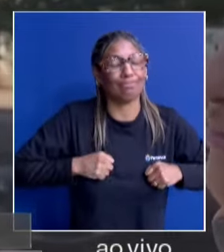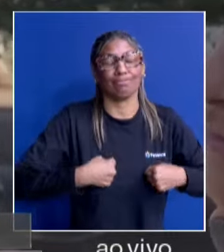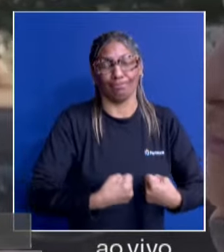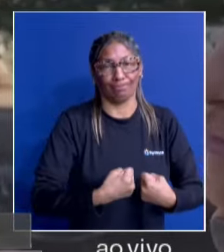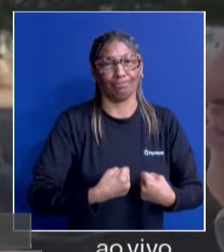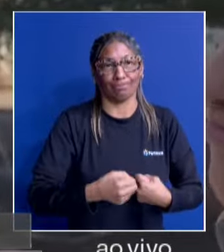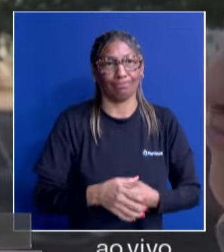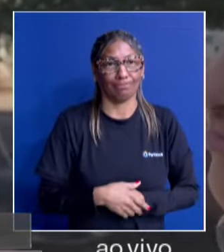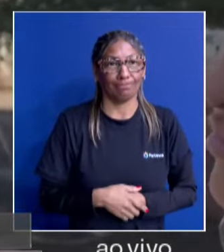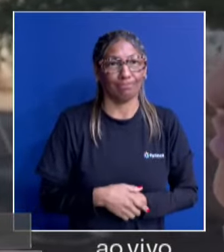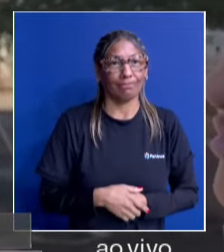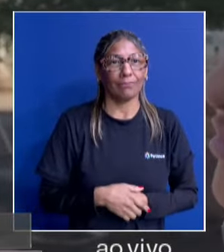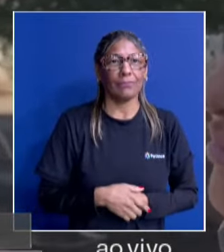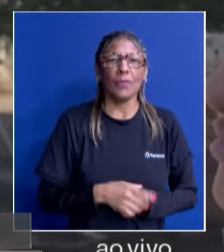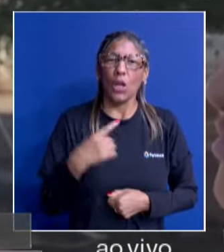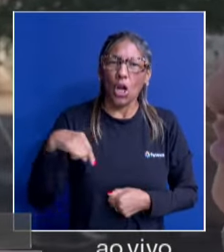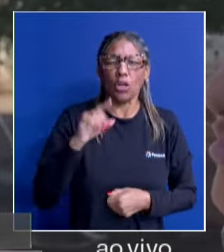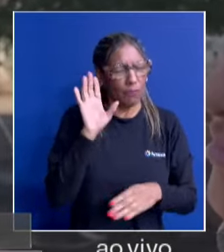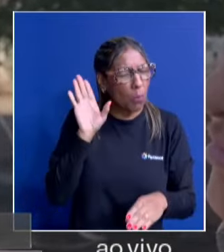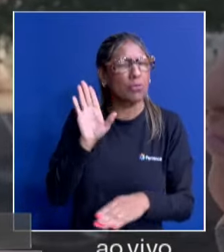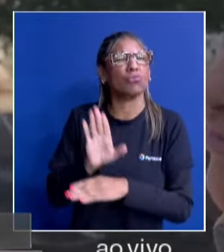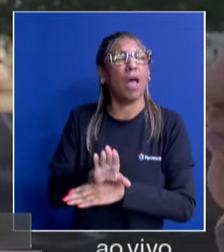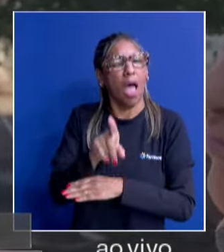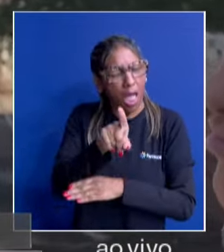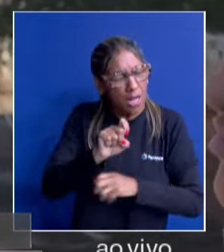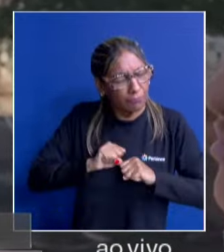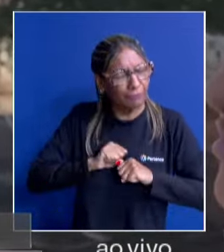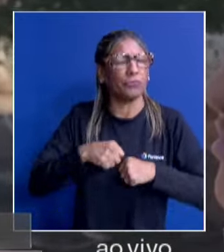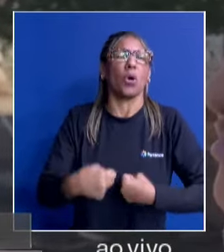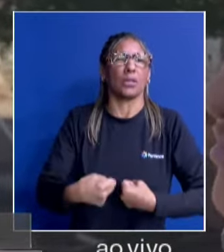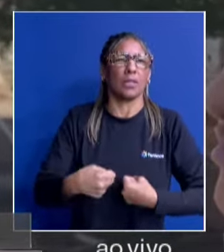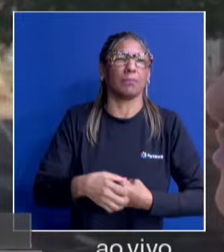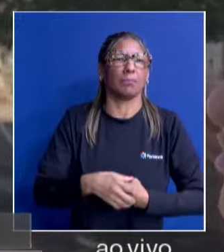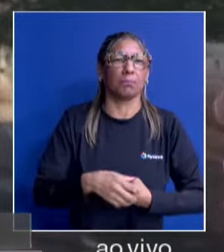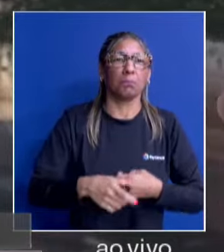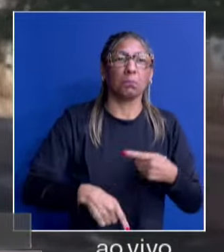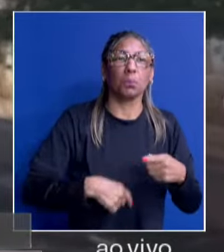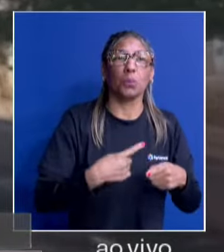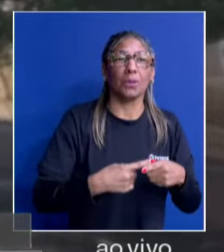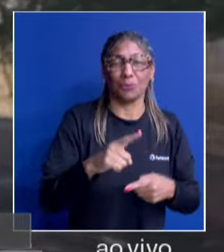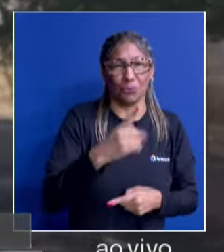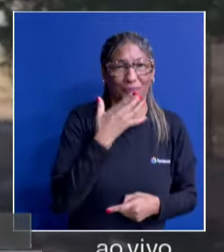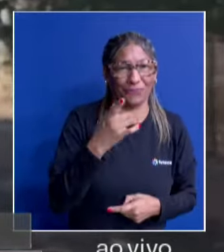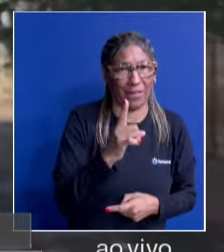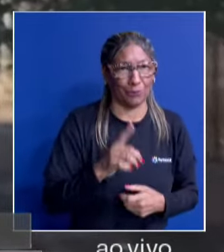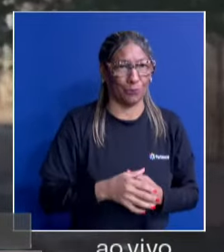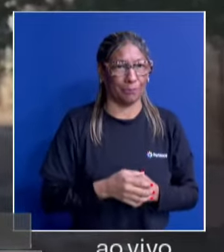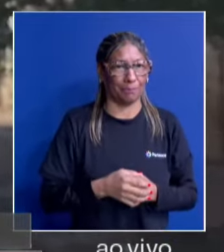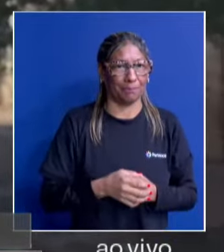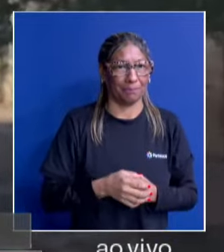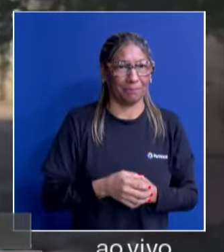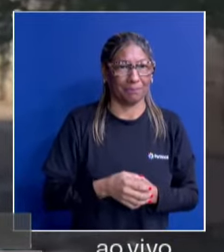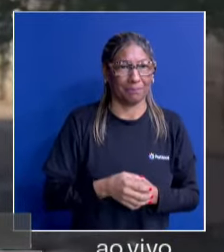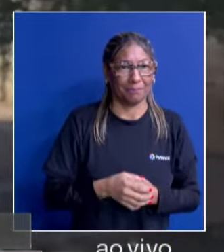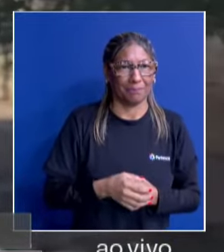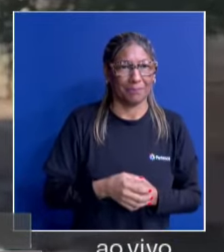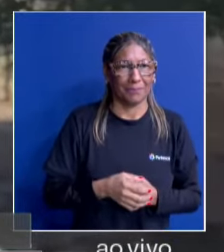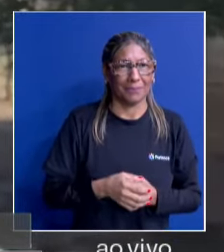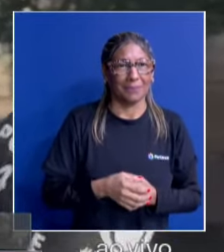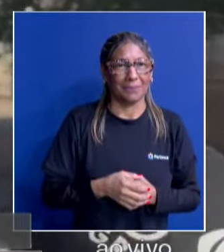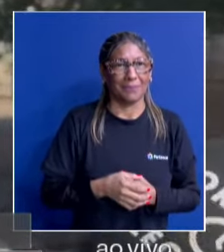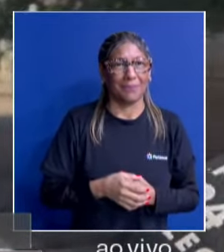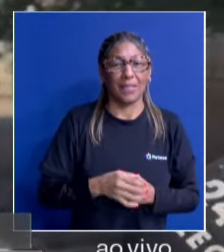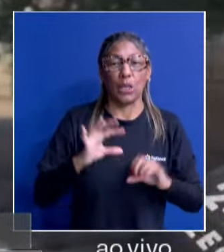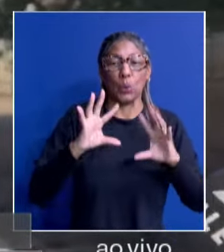fortalecidos. E eu estou aqui para ajudar eles, eles estão me ajudando, porque não é fácil, cara. Eu fui a estrela, a estrela está embaixo